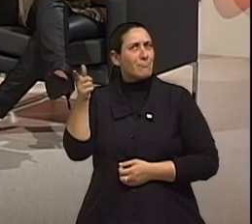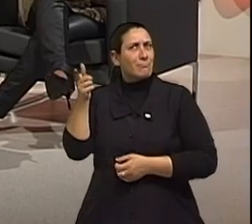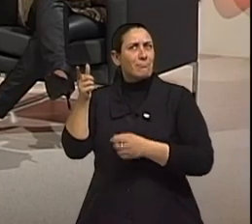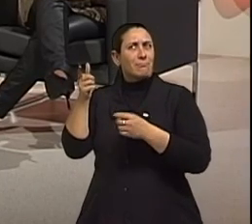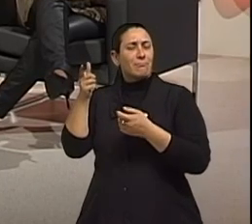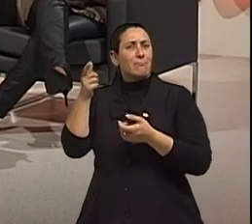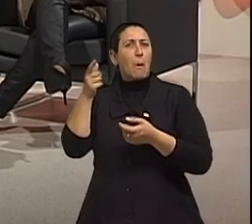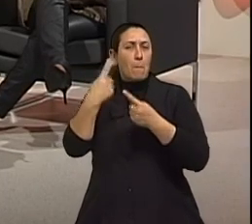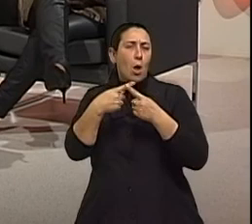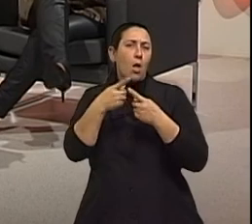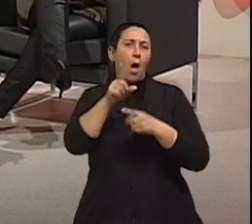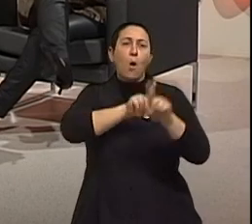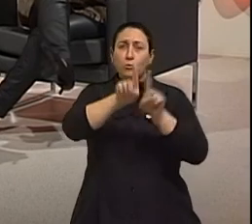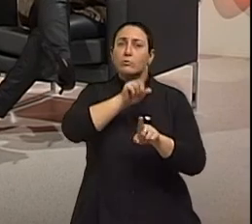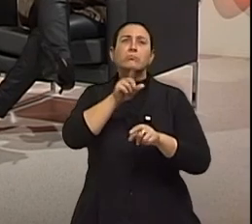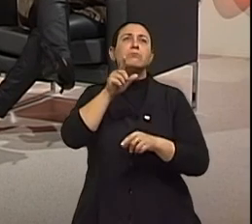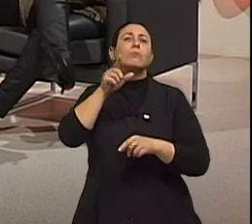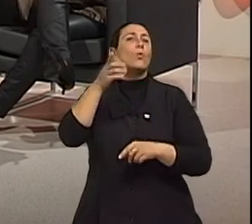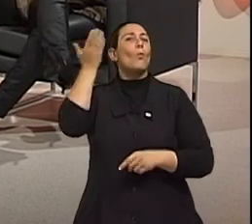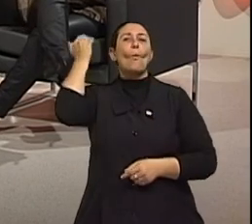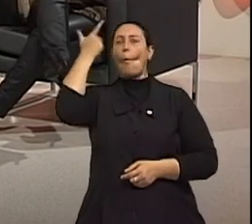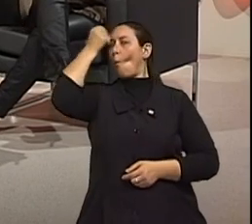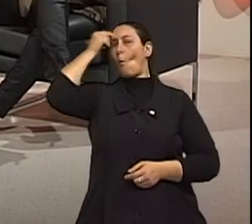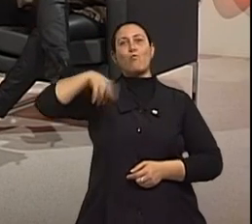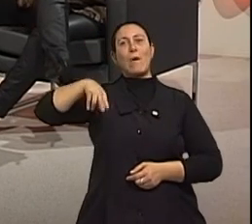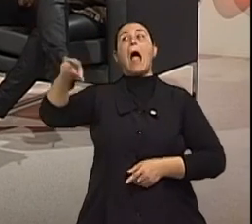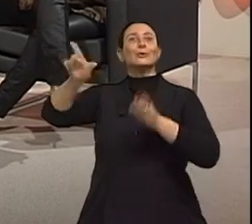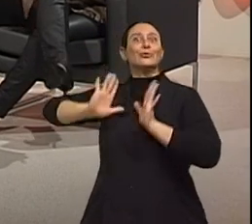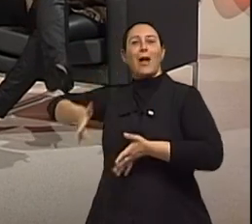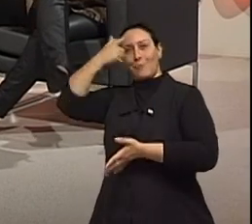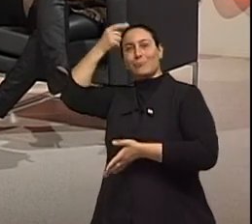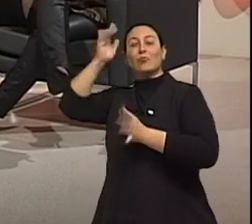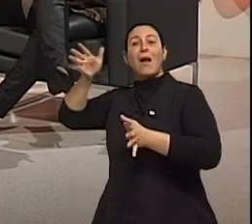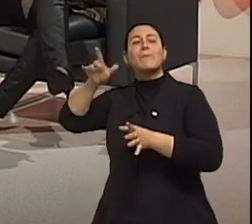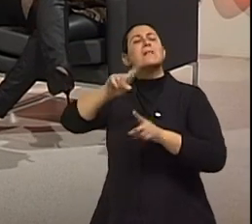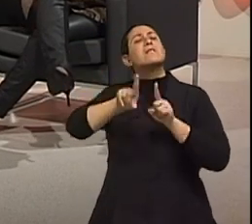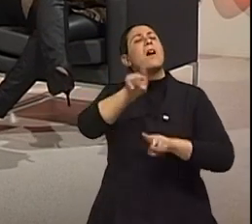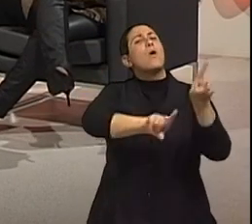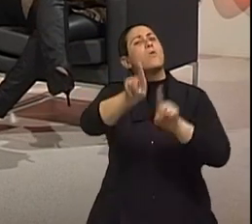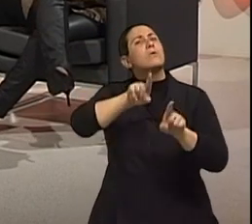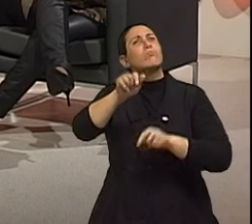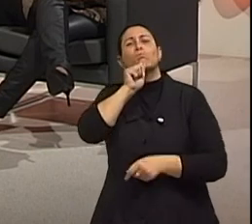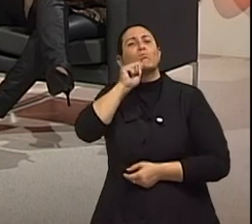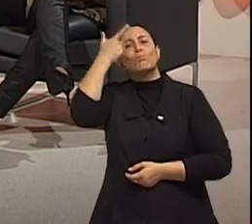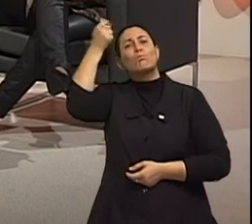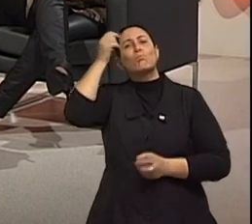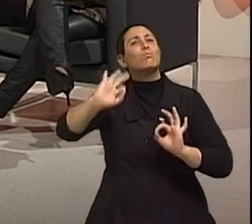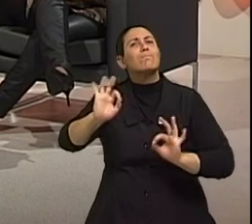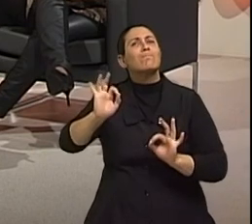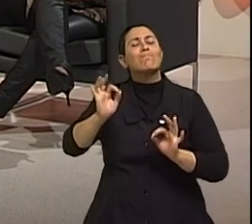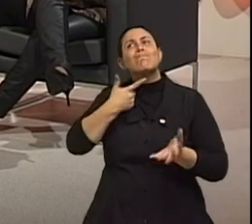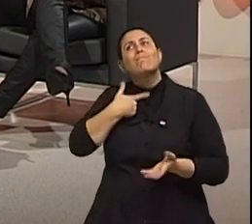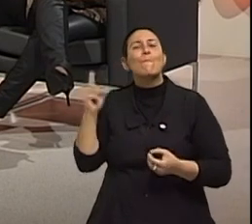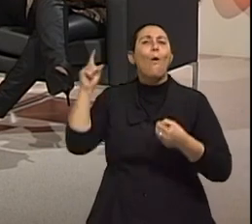porque muitos vão buscar o primeiro curso. Como eu falei, um sonho deixado lá para trás, né? Agora, ficamos